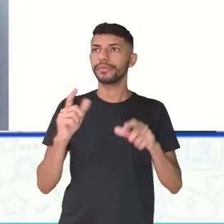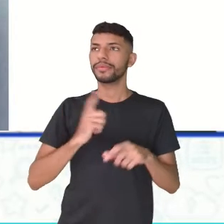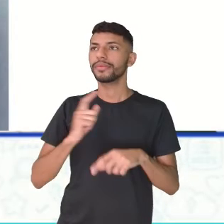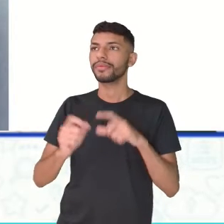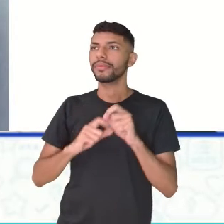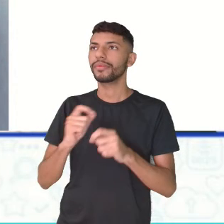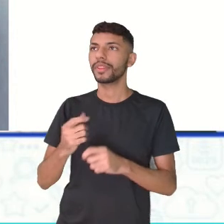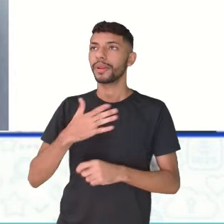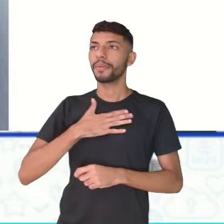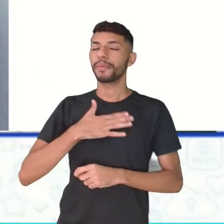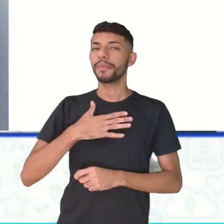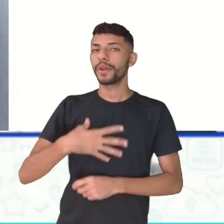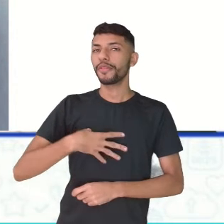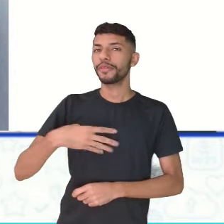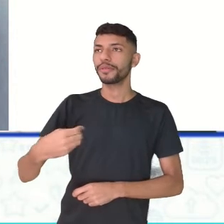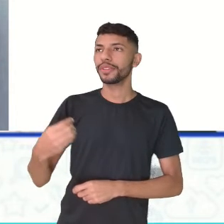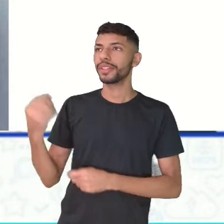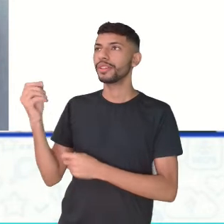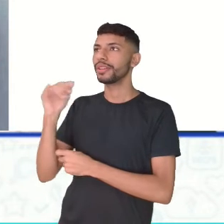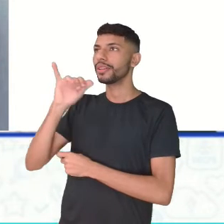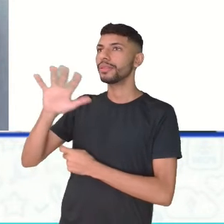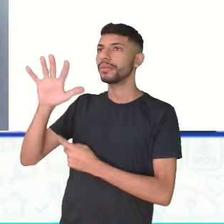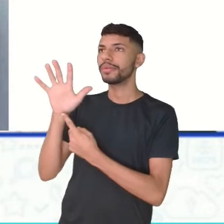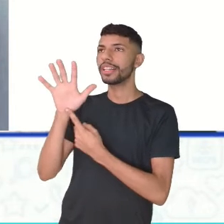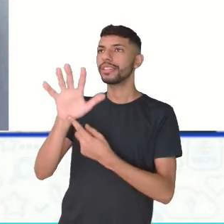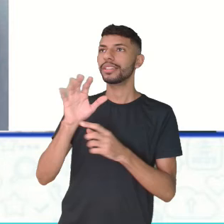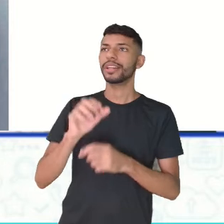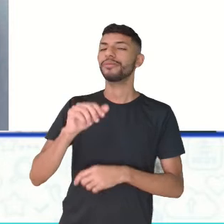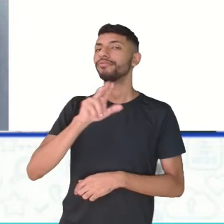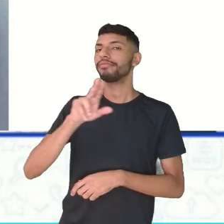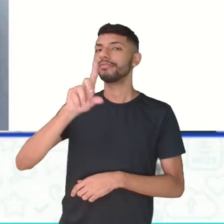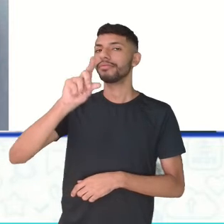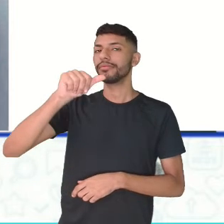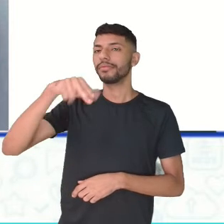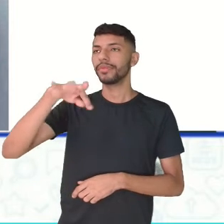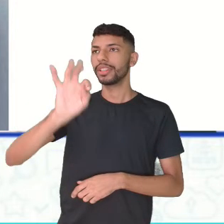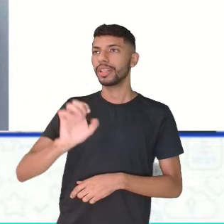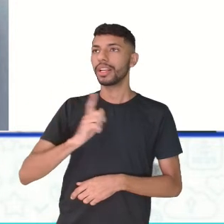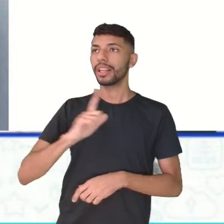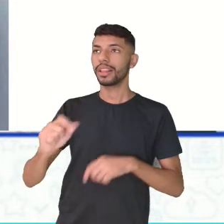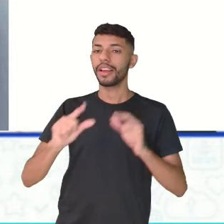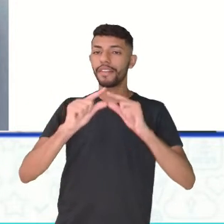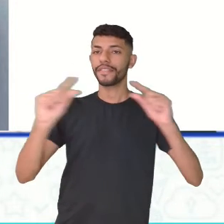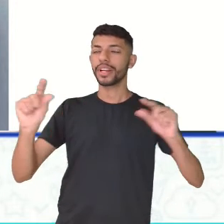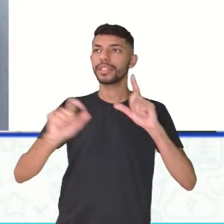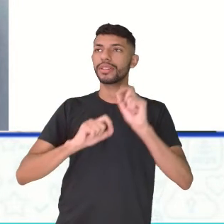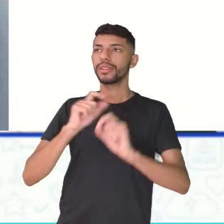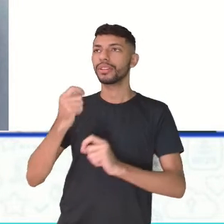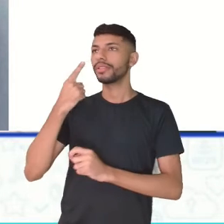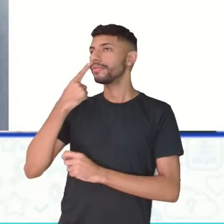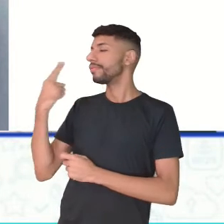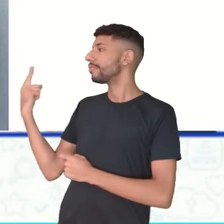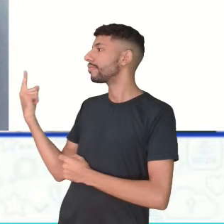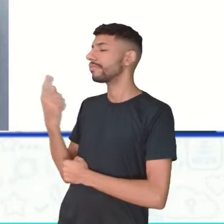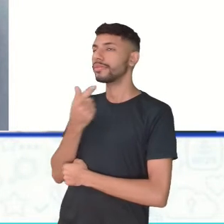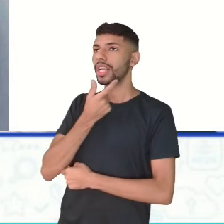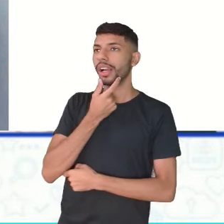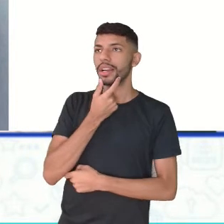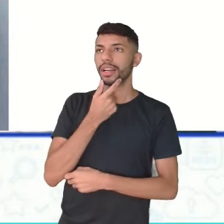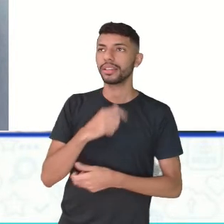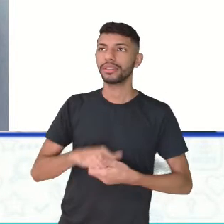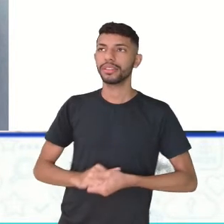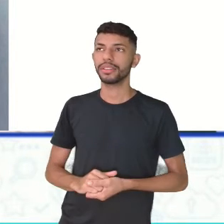meu filho, Dante, e com a frase May the fourth be with you, que é isso.